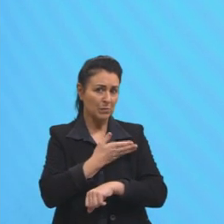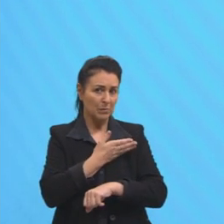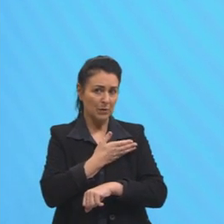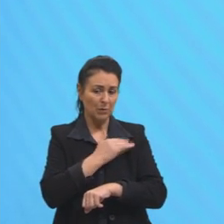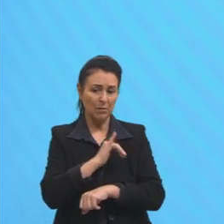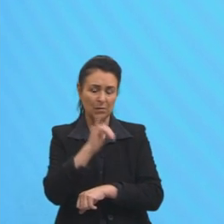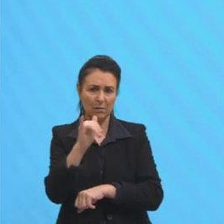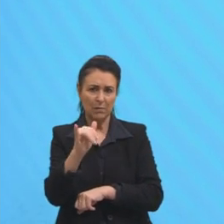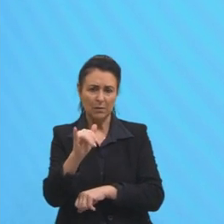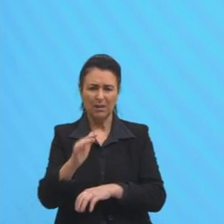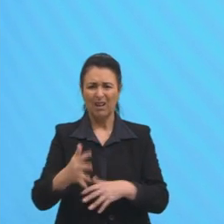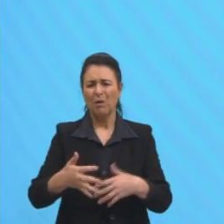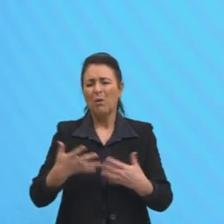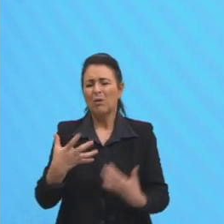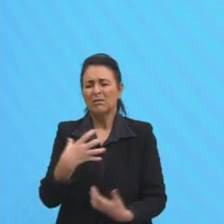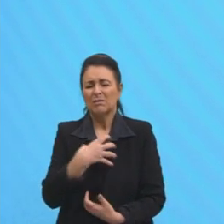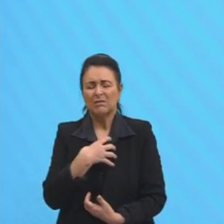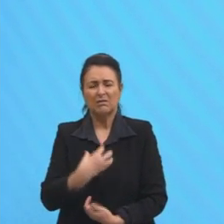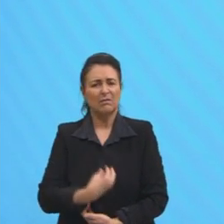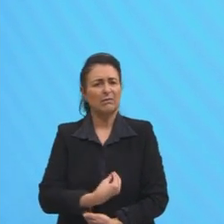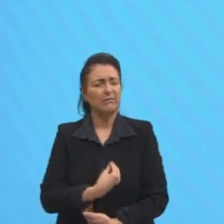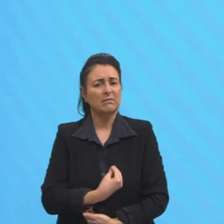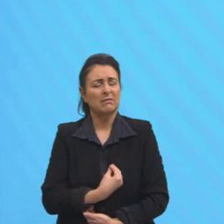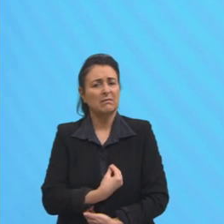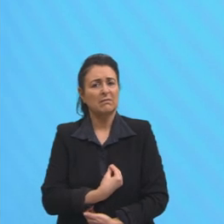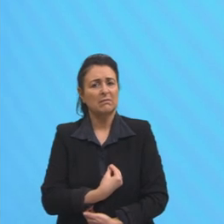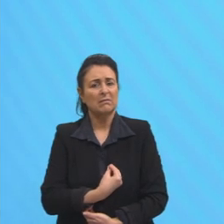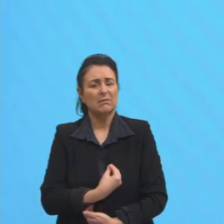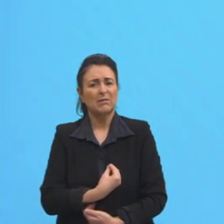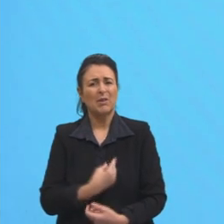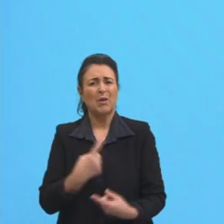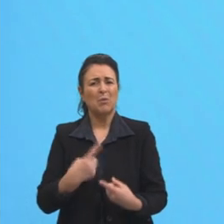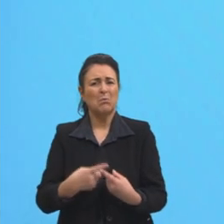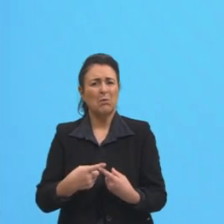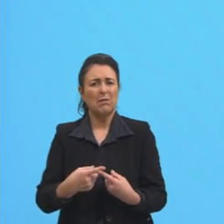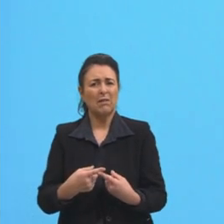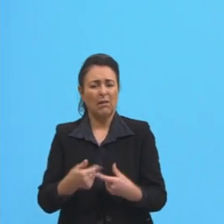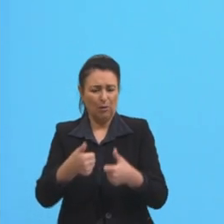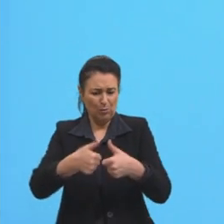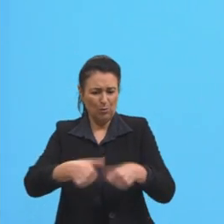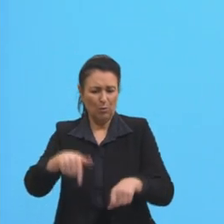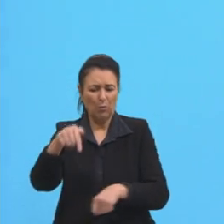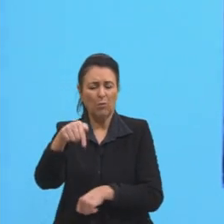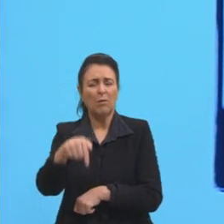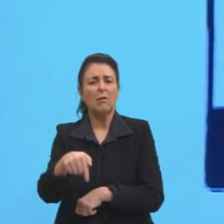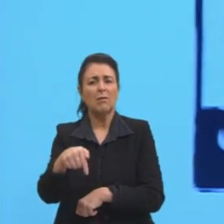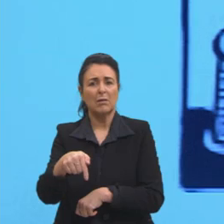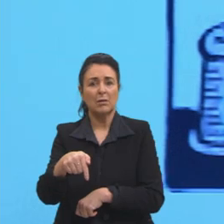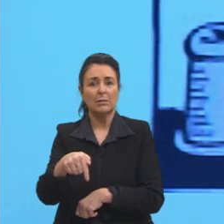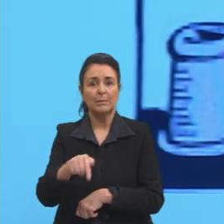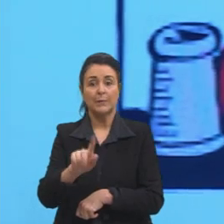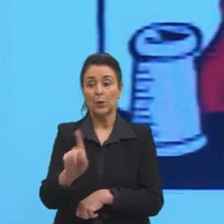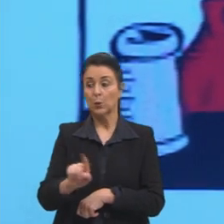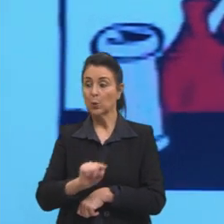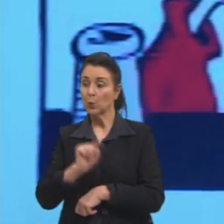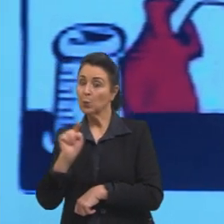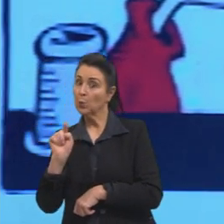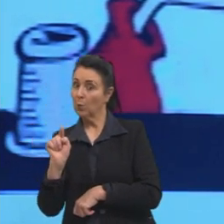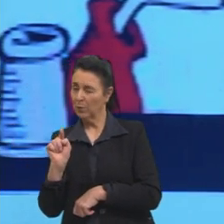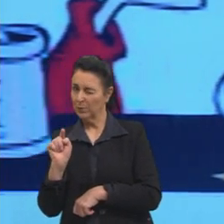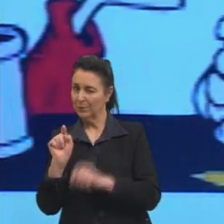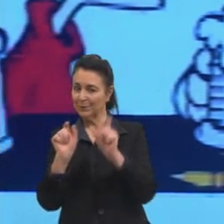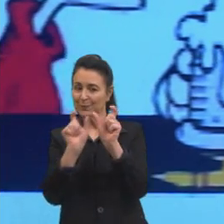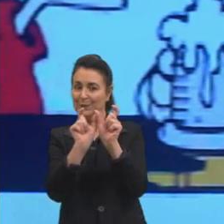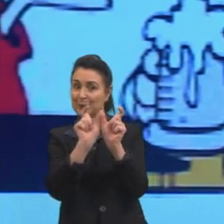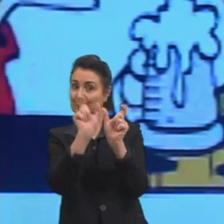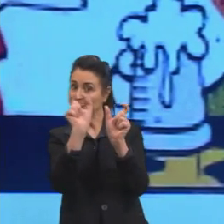qual o sentido da vida? Por que estou aqui? No segundo quadrinho, o amigo